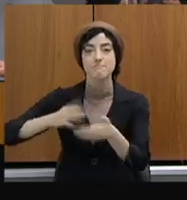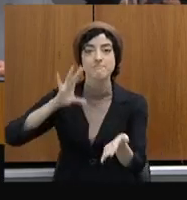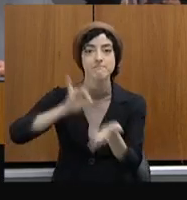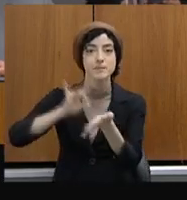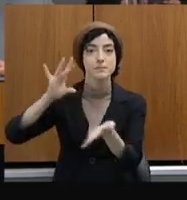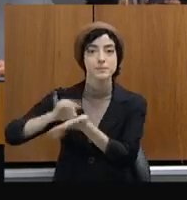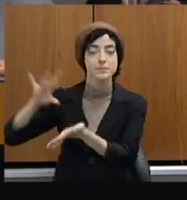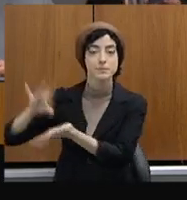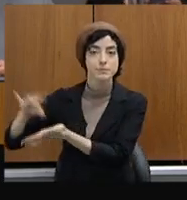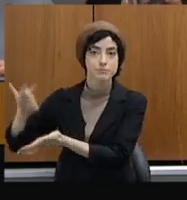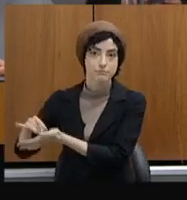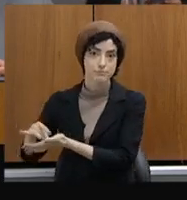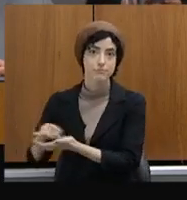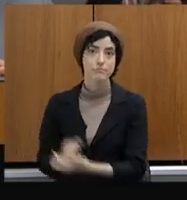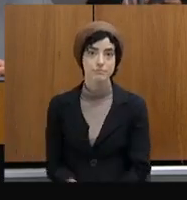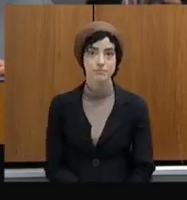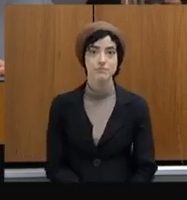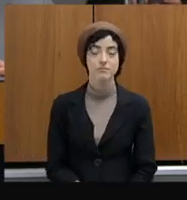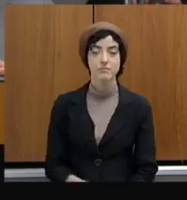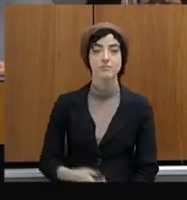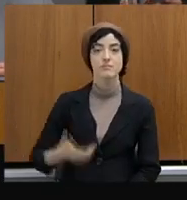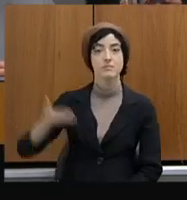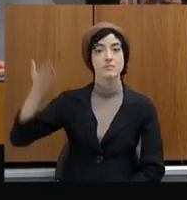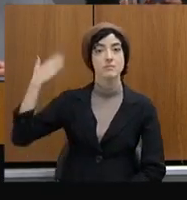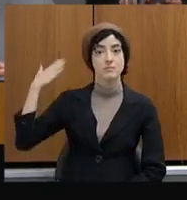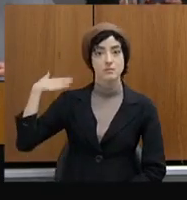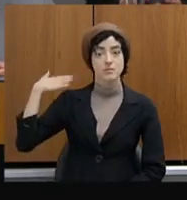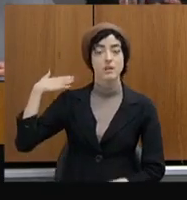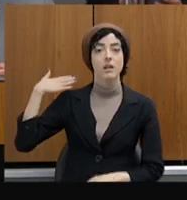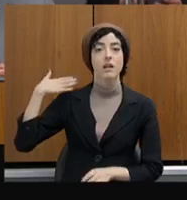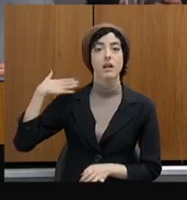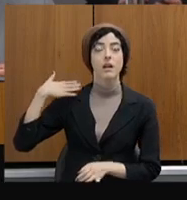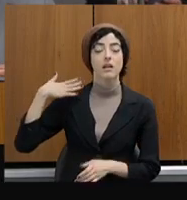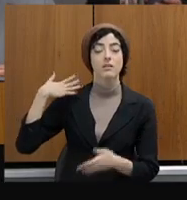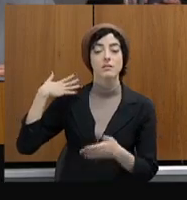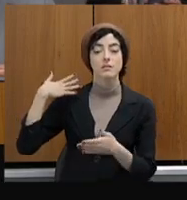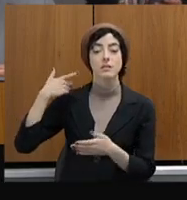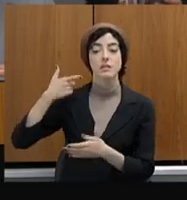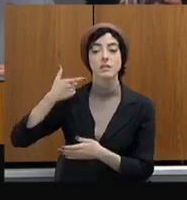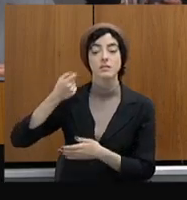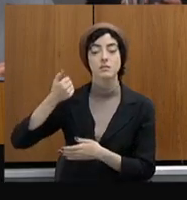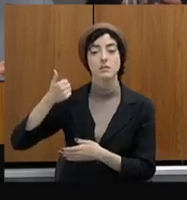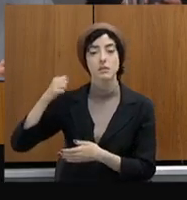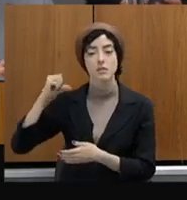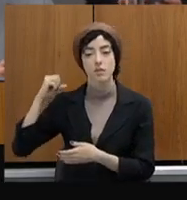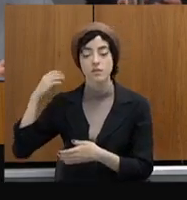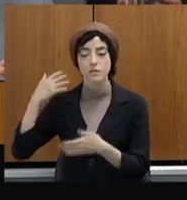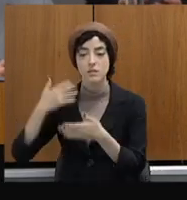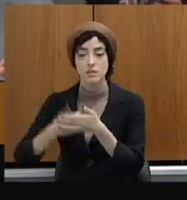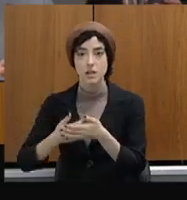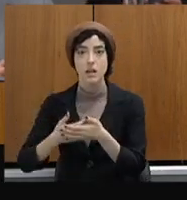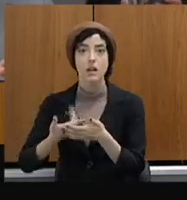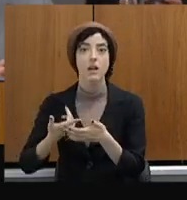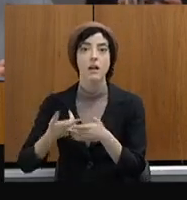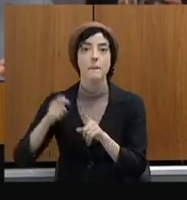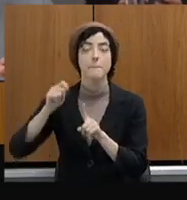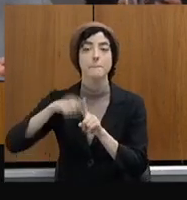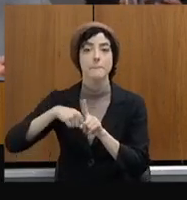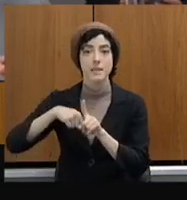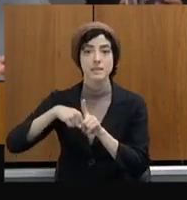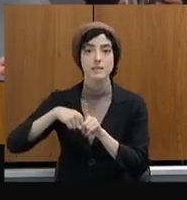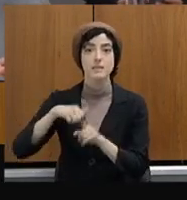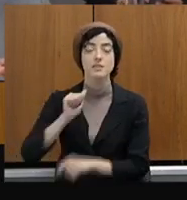agosto, de 19 até agosto de 22. Foram concluídos 1 milhão e 179. A nossa